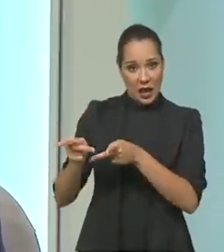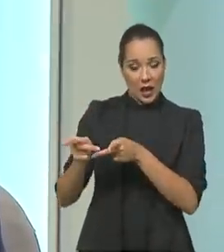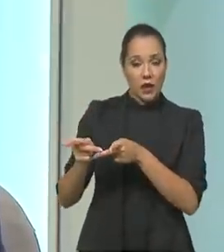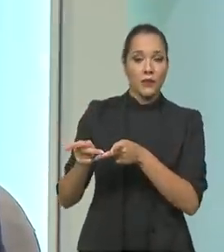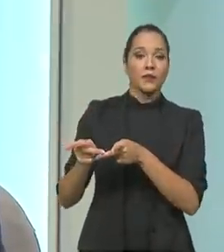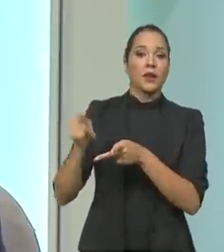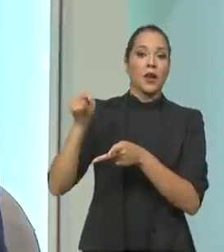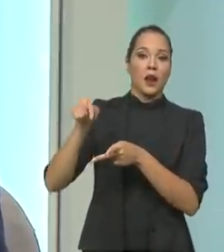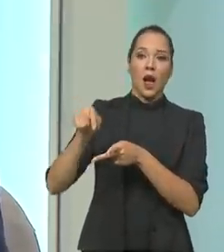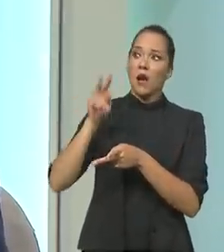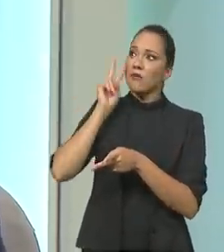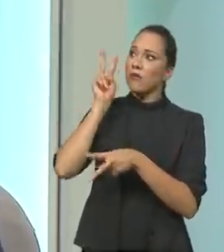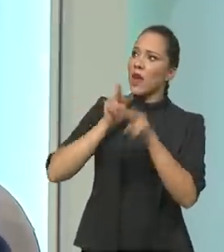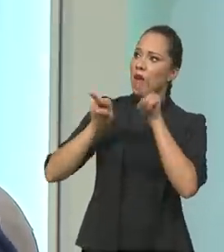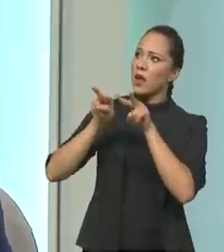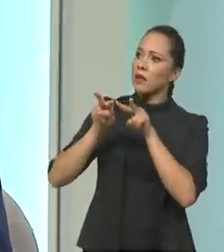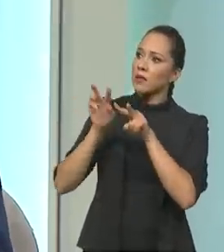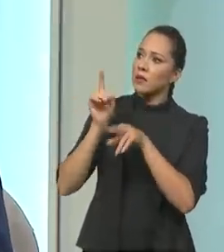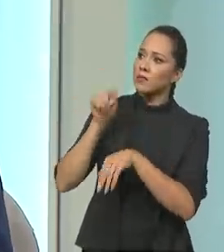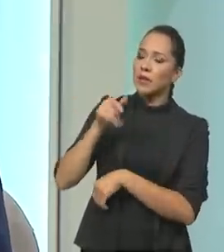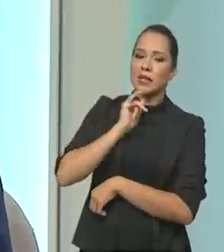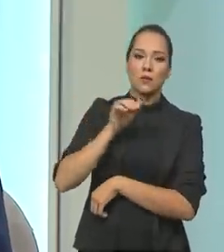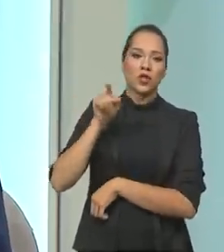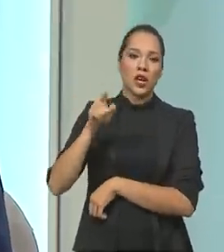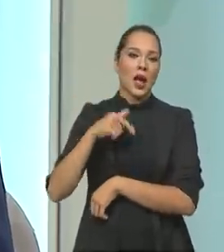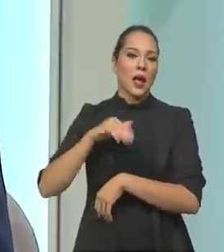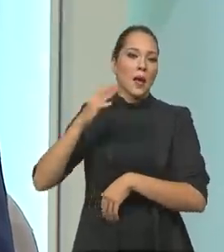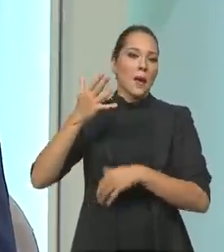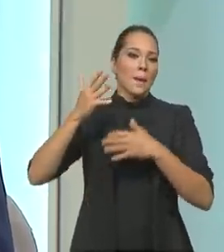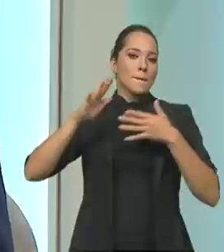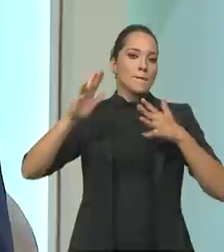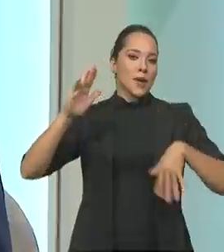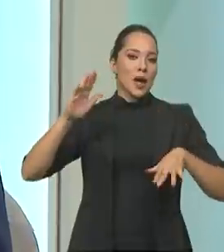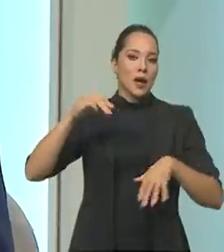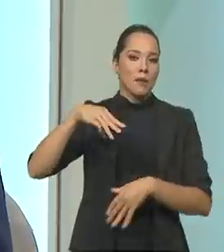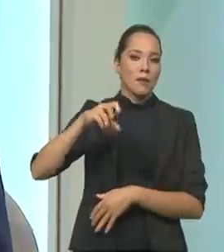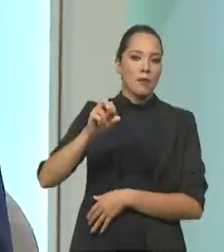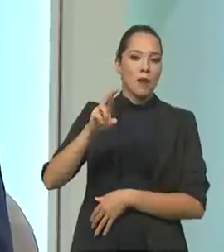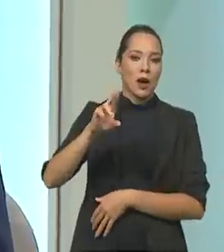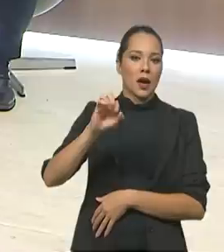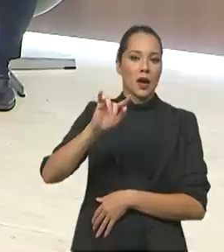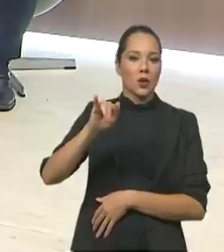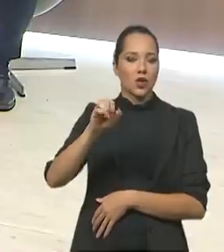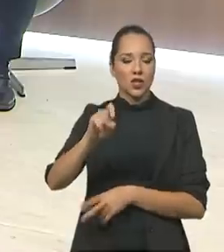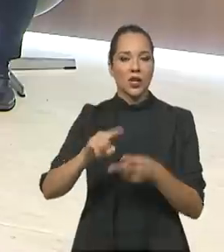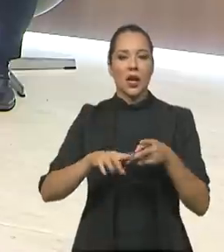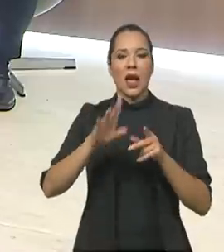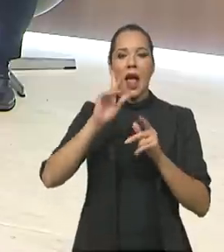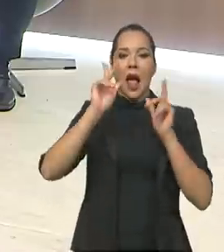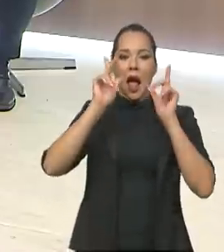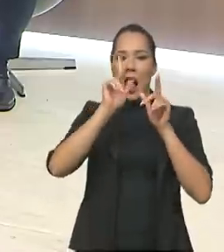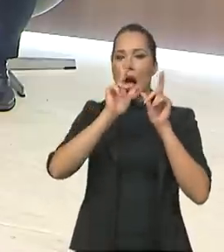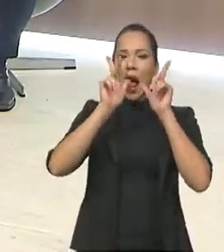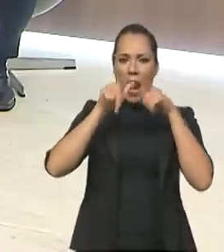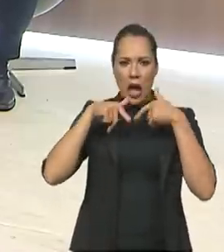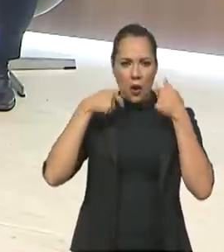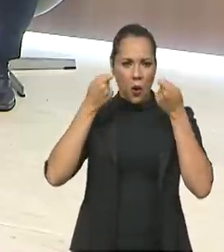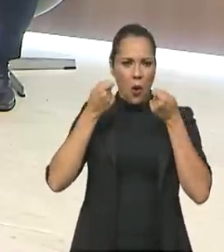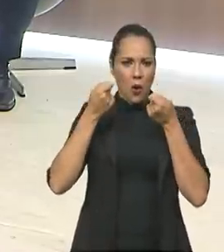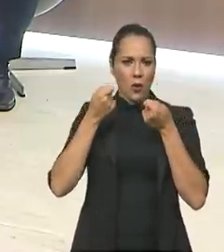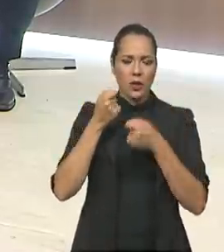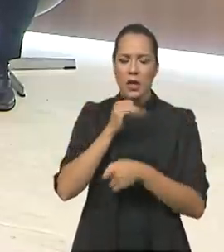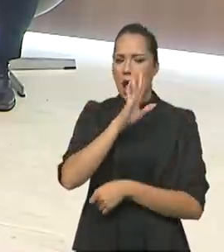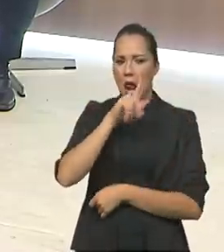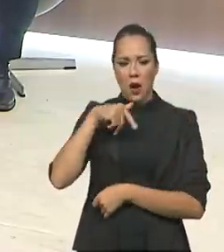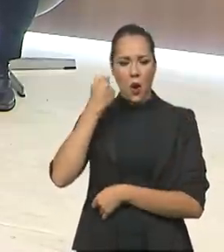case turístico, ele chegue lá em Maragogi, por exemplo. Vá na piscina natural, mergulhe... Alagoas. Alagoas. Lugar maravilhoso. Maravilhoso. Mergulhe na